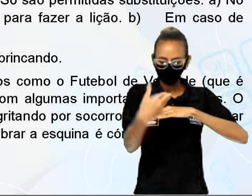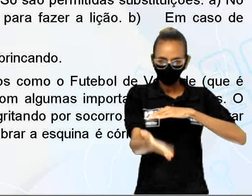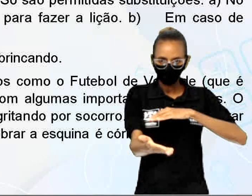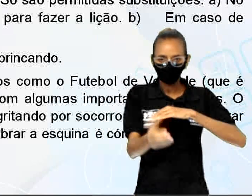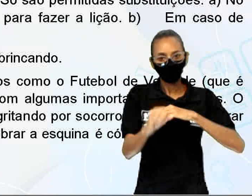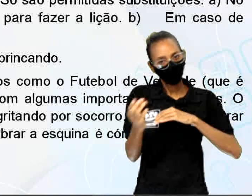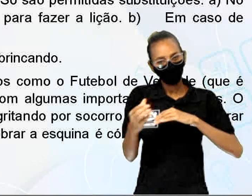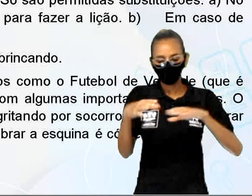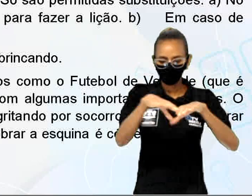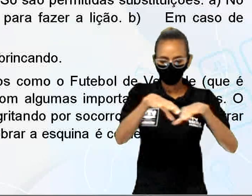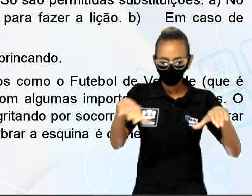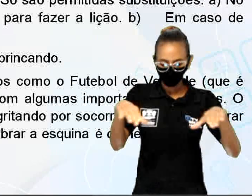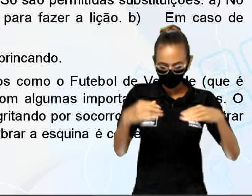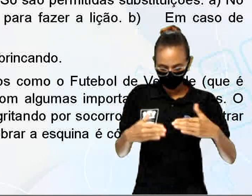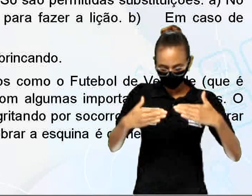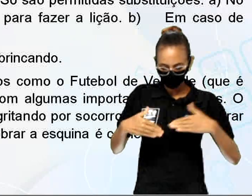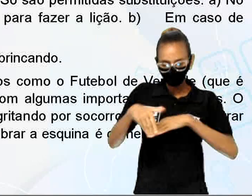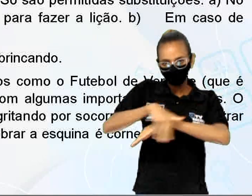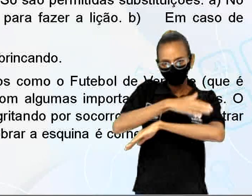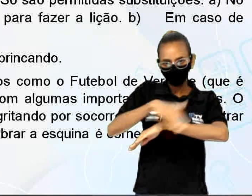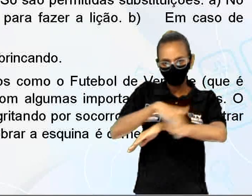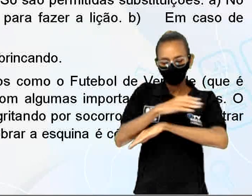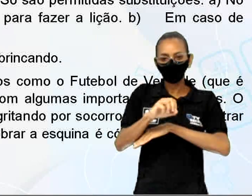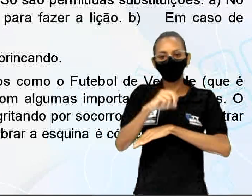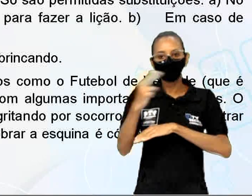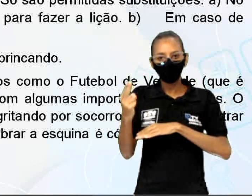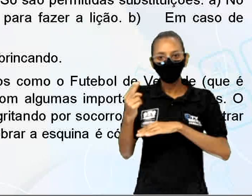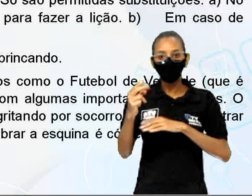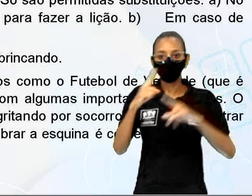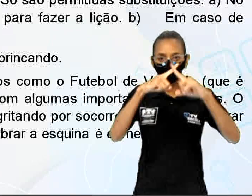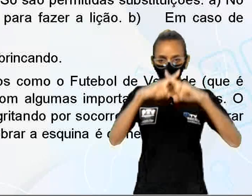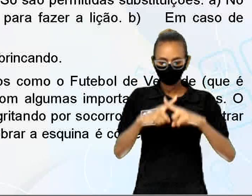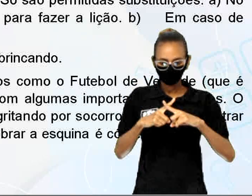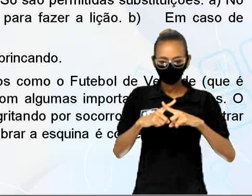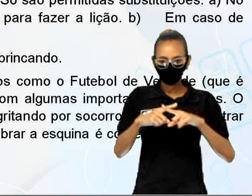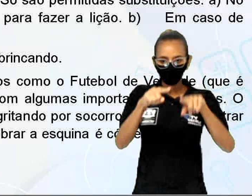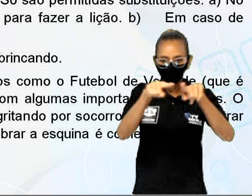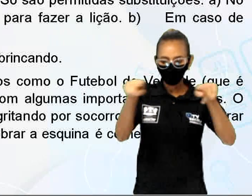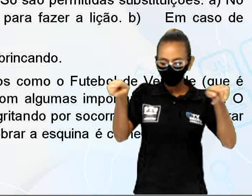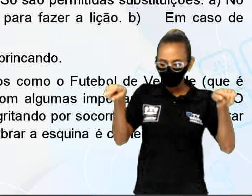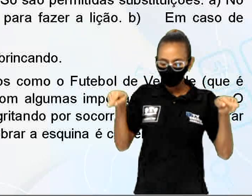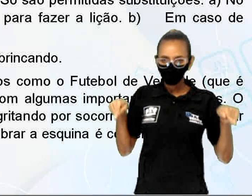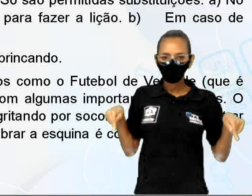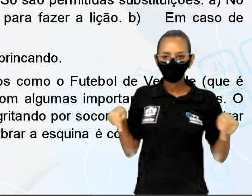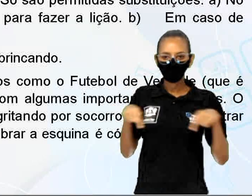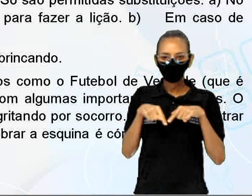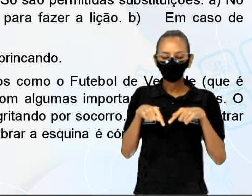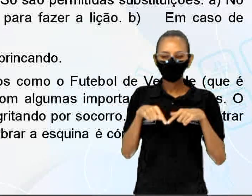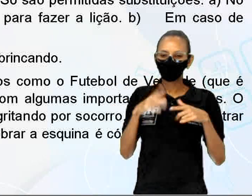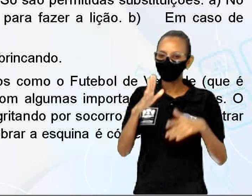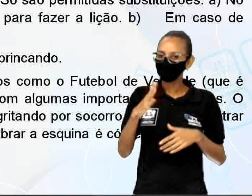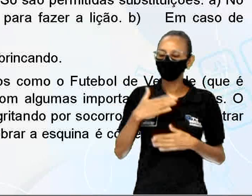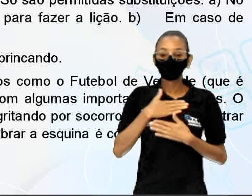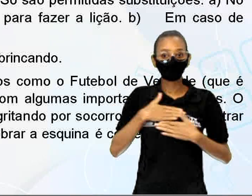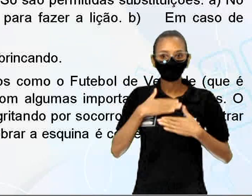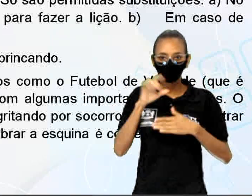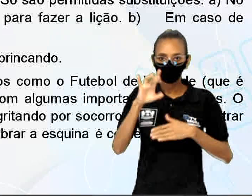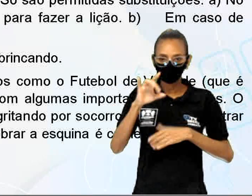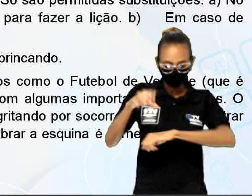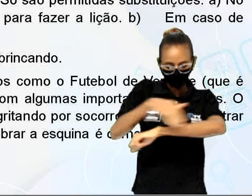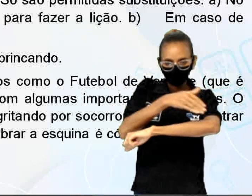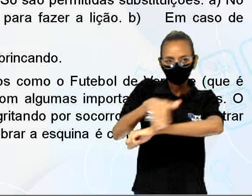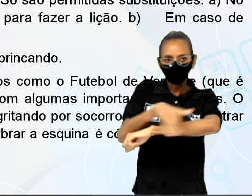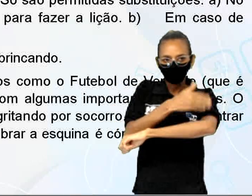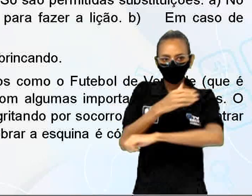outro lado e nos clássicos o quarteirão inteiro. O mais comum é jogar-se só no meio da rua. Da duração do jogo